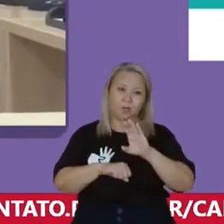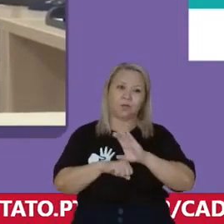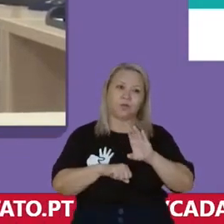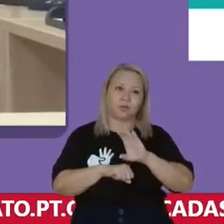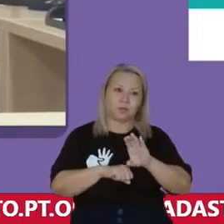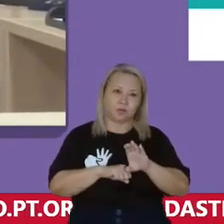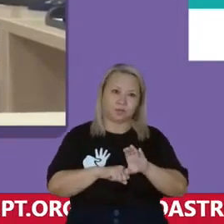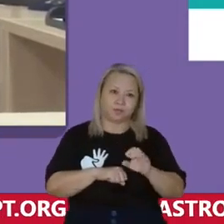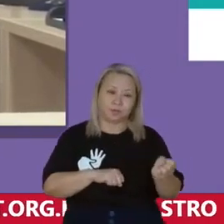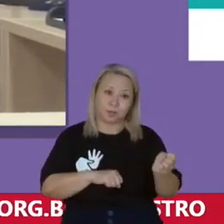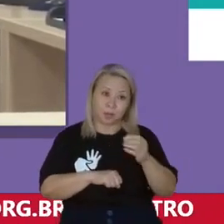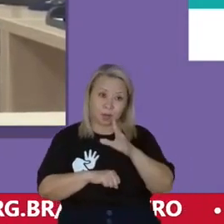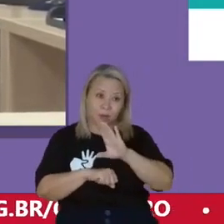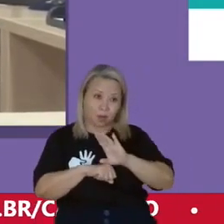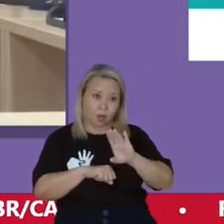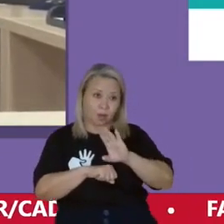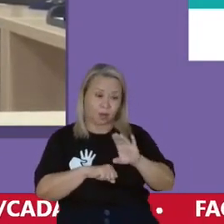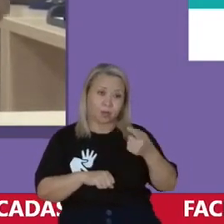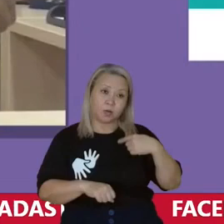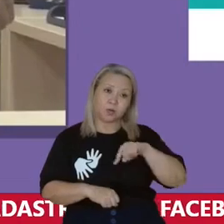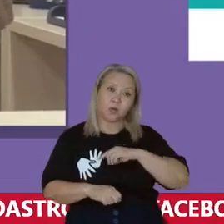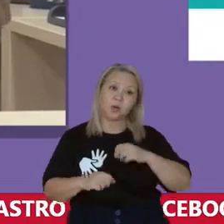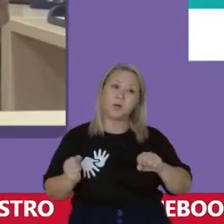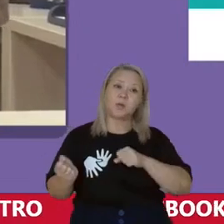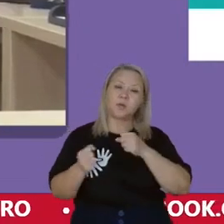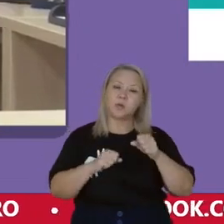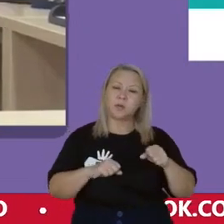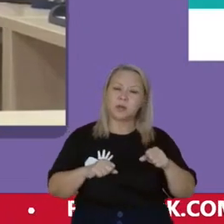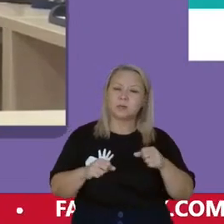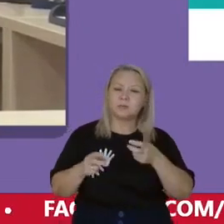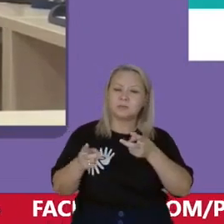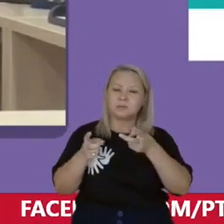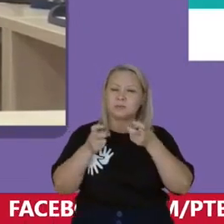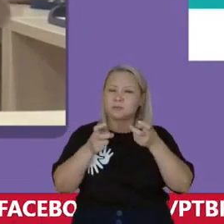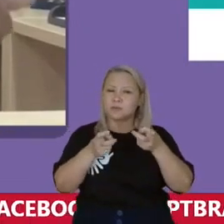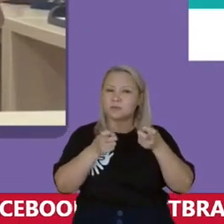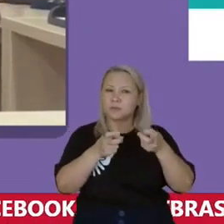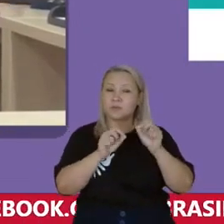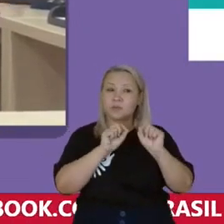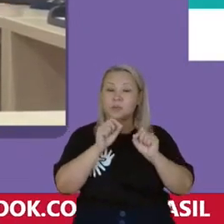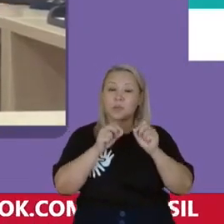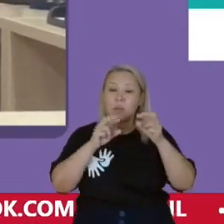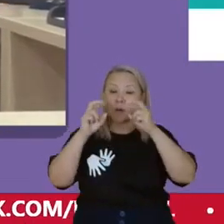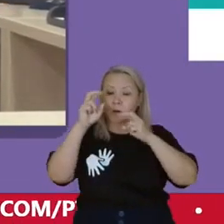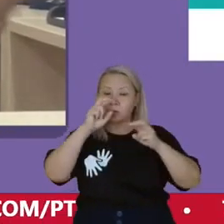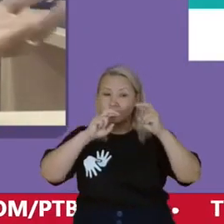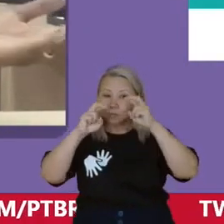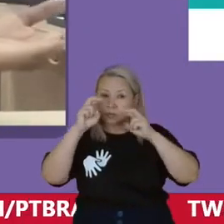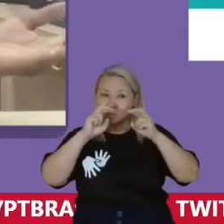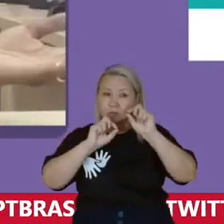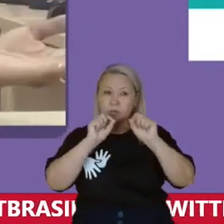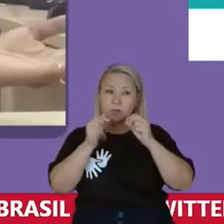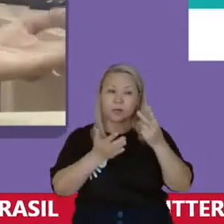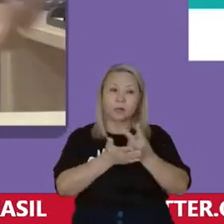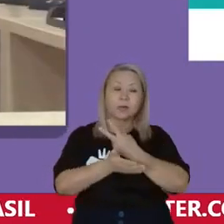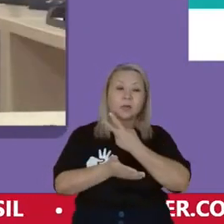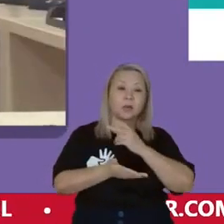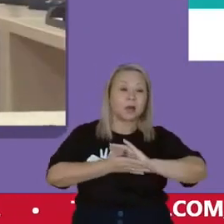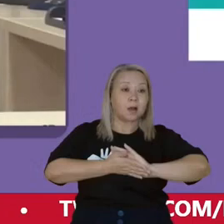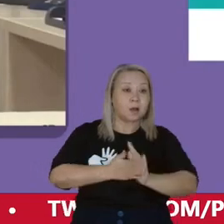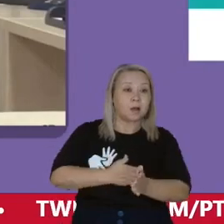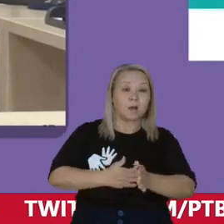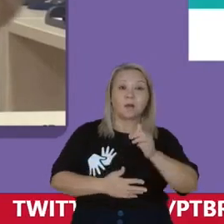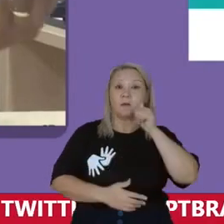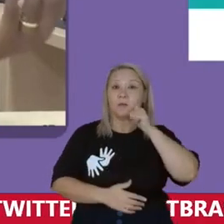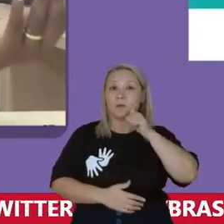Nessa nova constituição Nós podemos olhar O que vai acontecer A exploração das mulheres